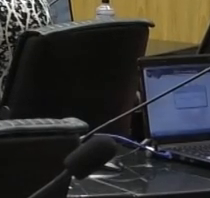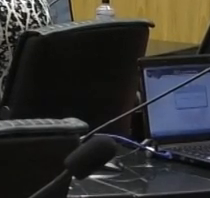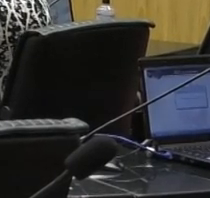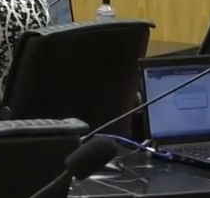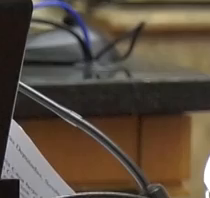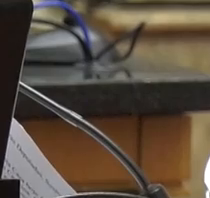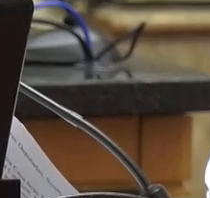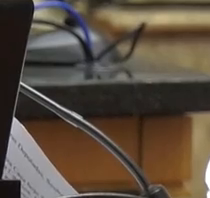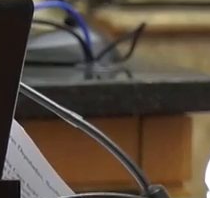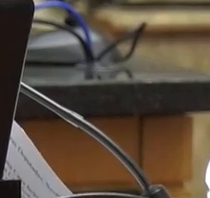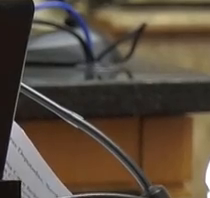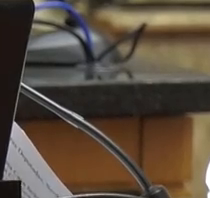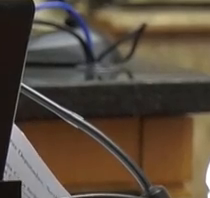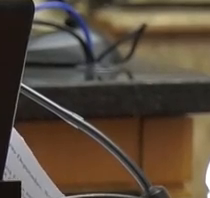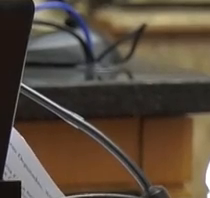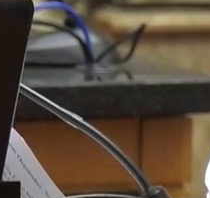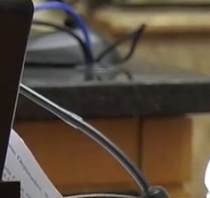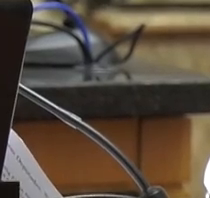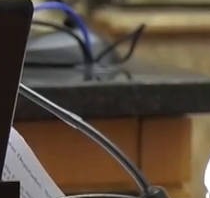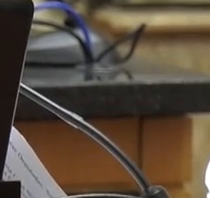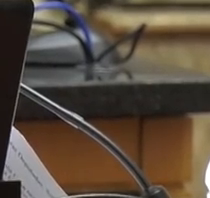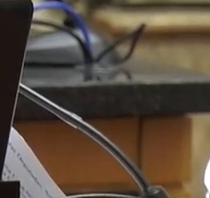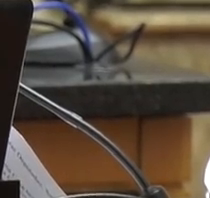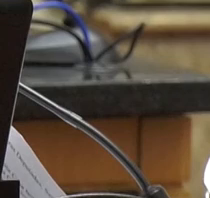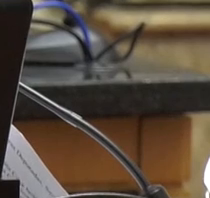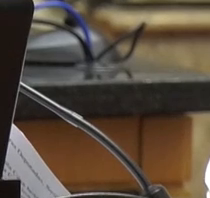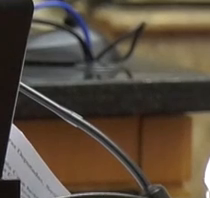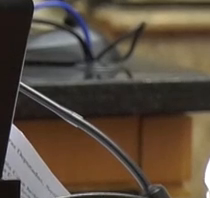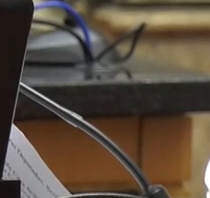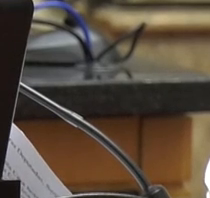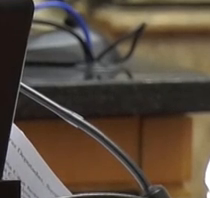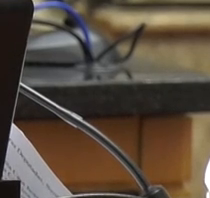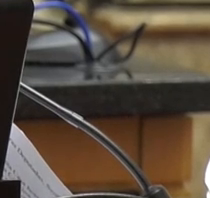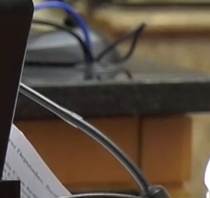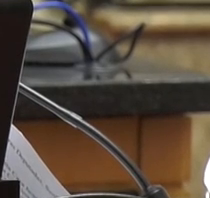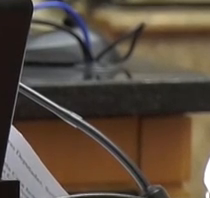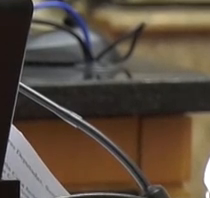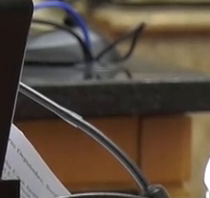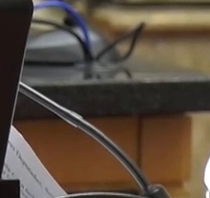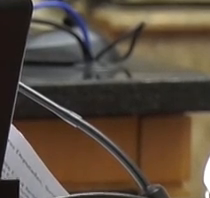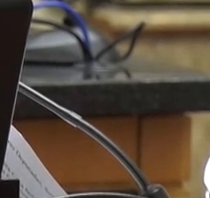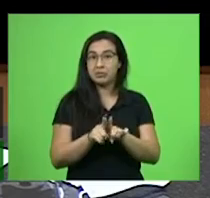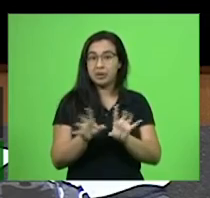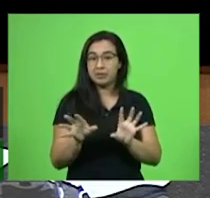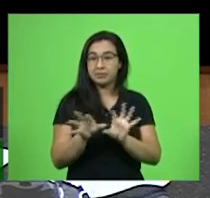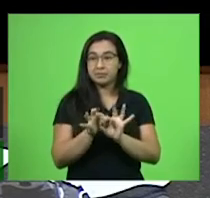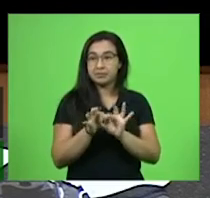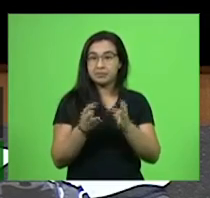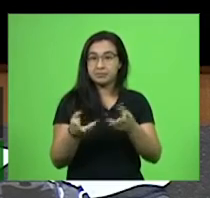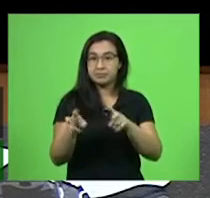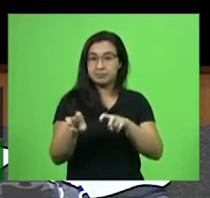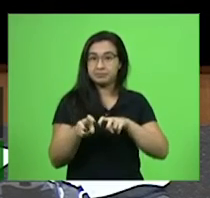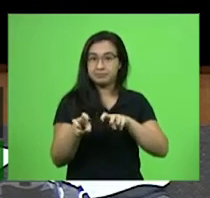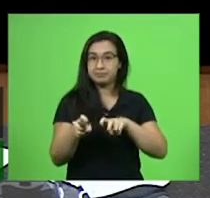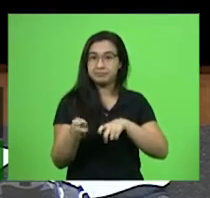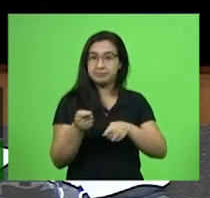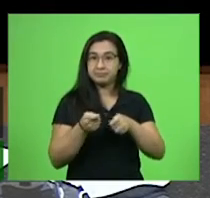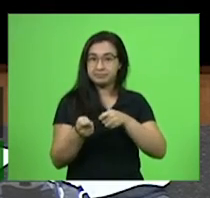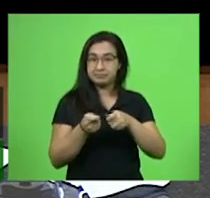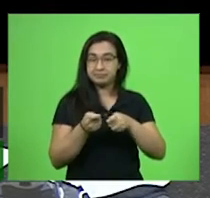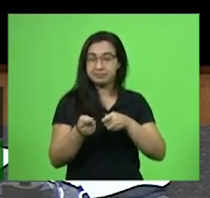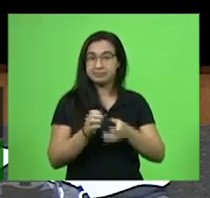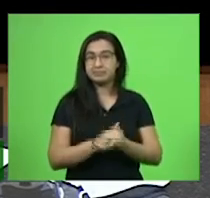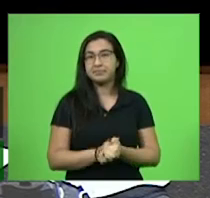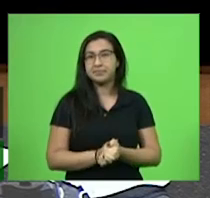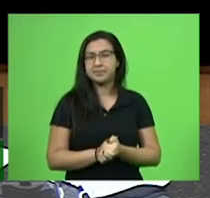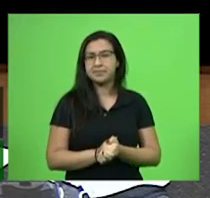agronegócio, que defenderam uma ampla reforma do Código Estadual do Meio Ambiente. Como principal deliberação